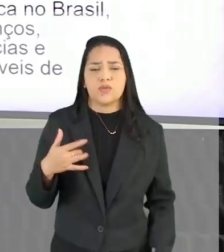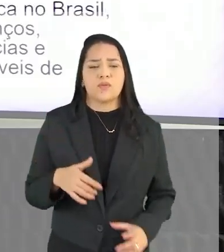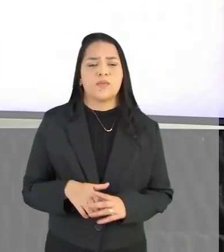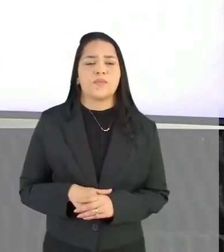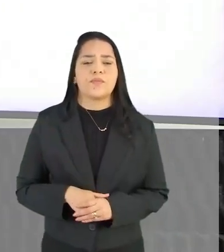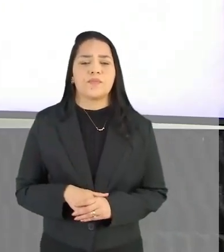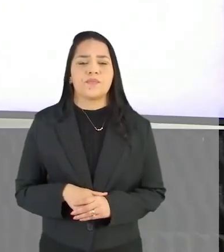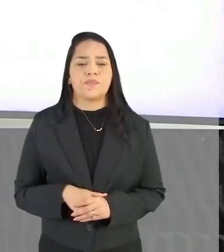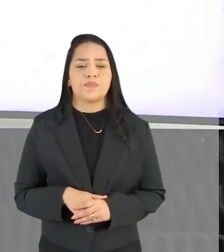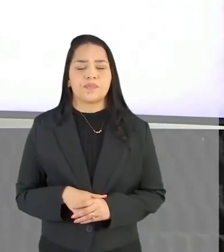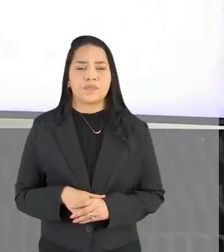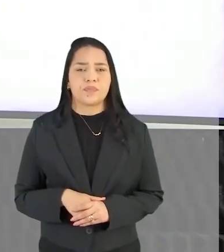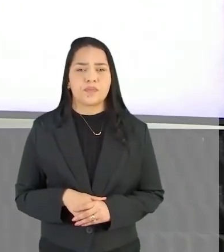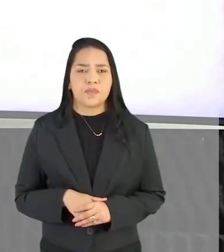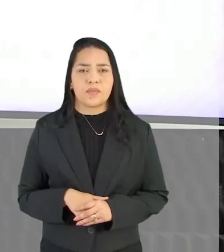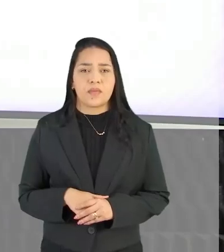pontos